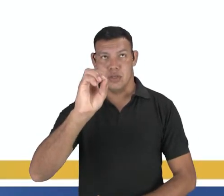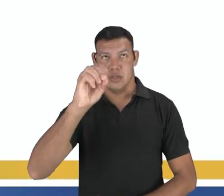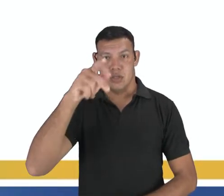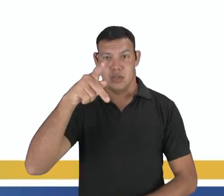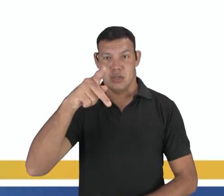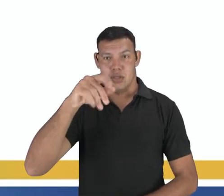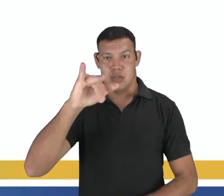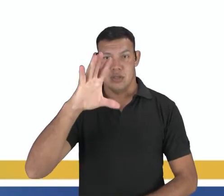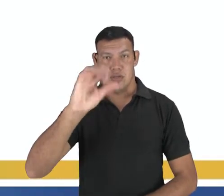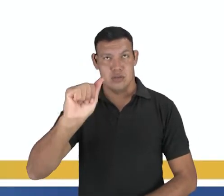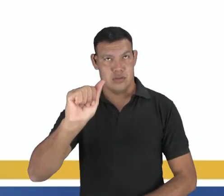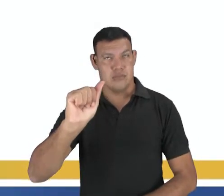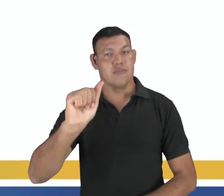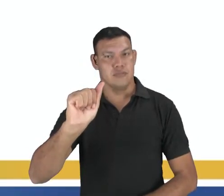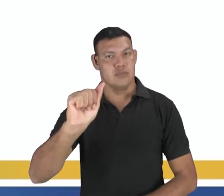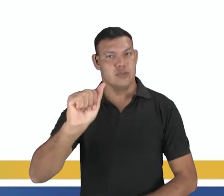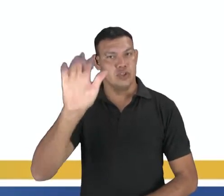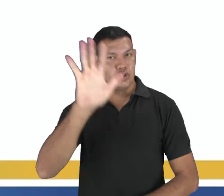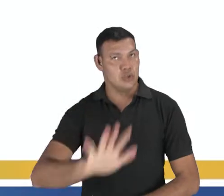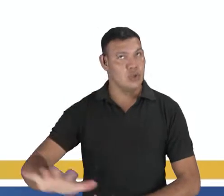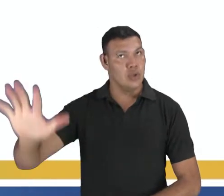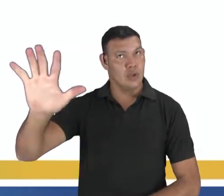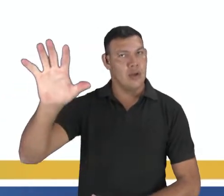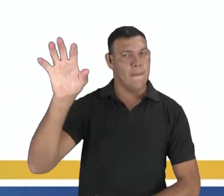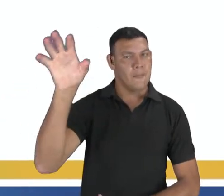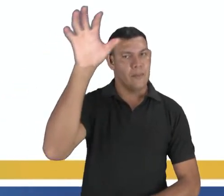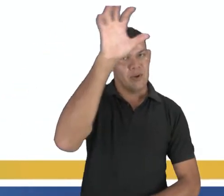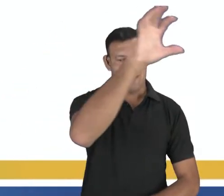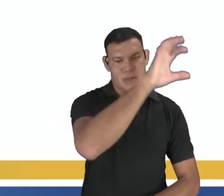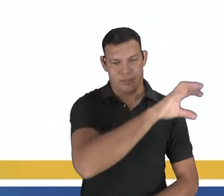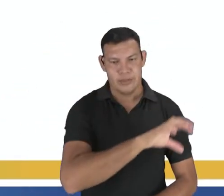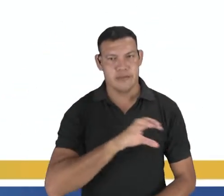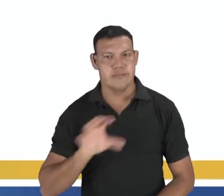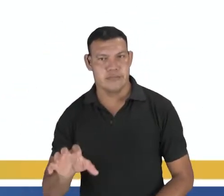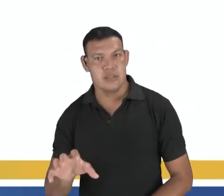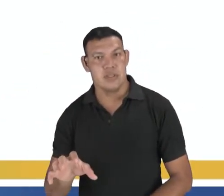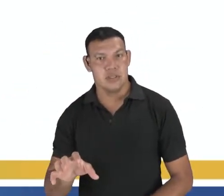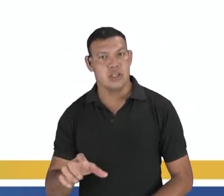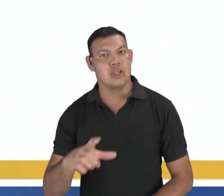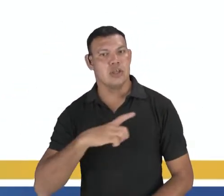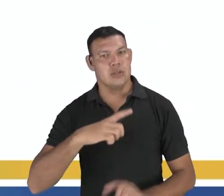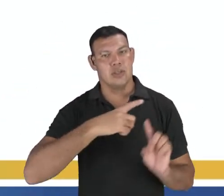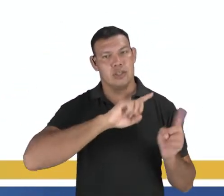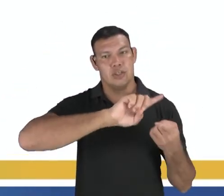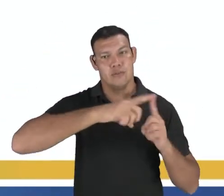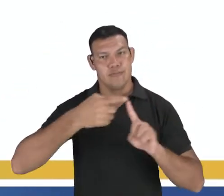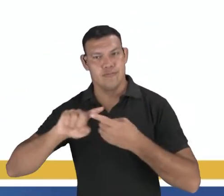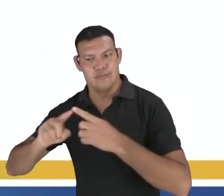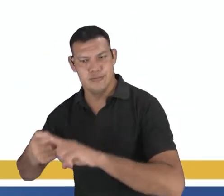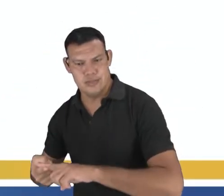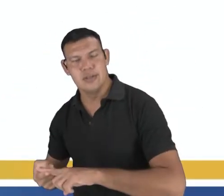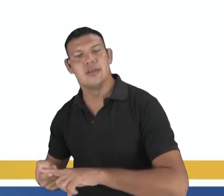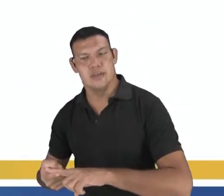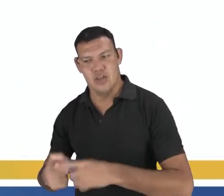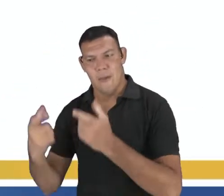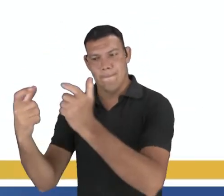Ela é quando nós relacionamos as diferenças apresentadas na língua pela